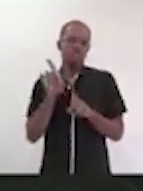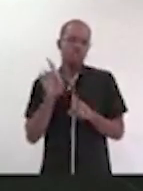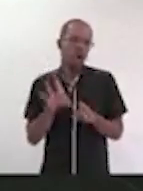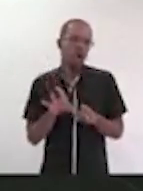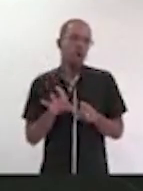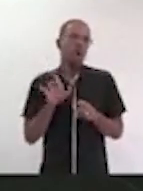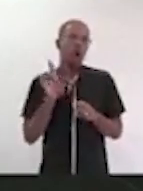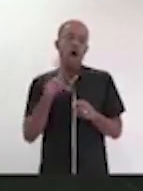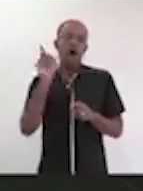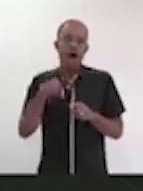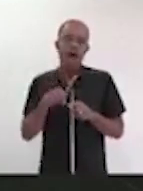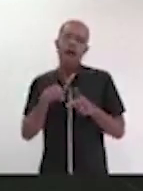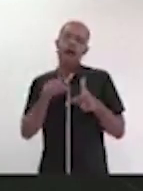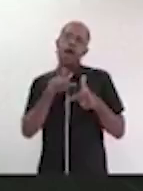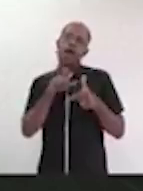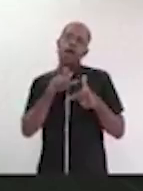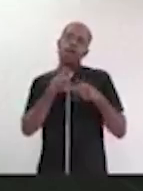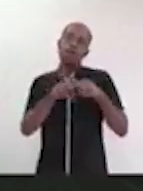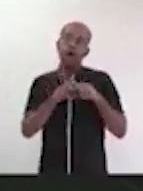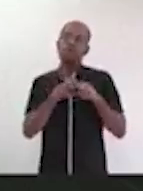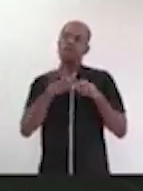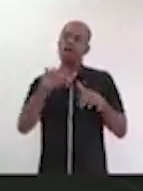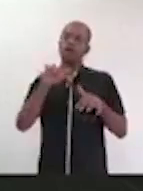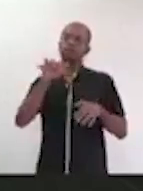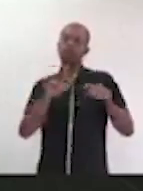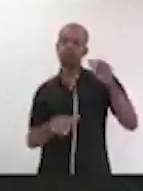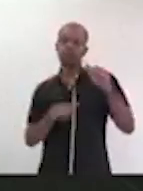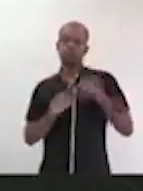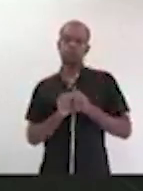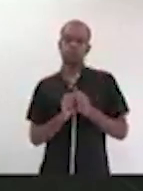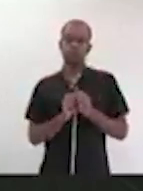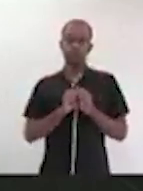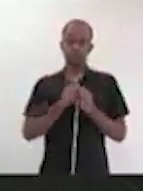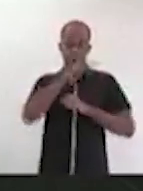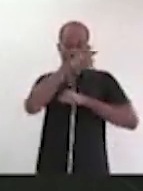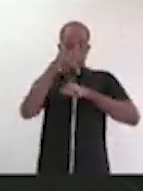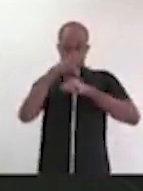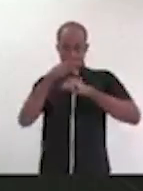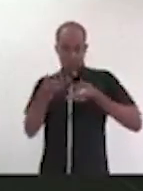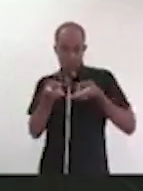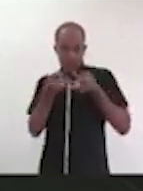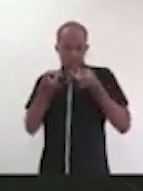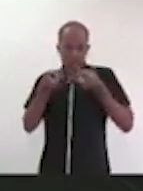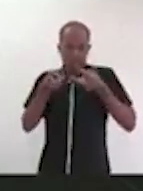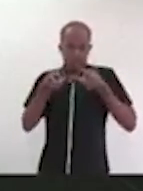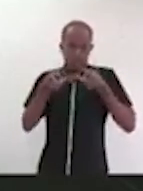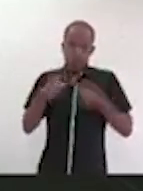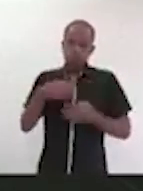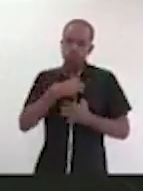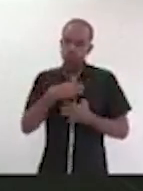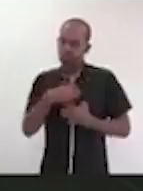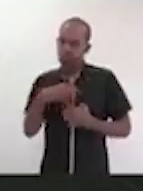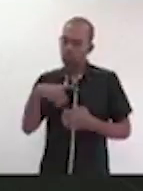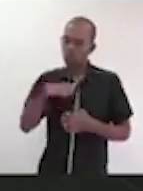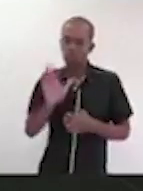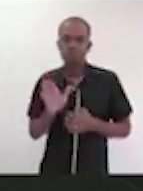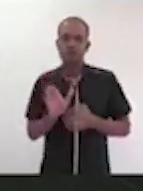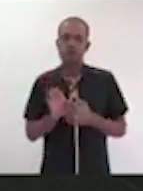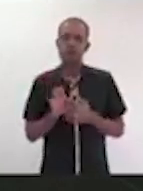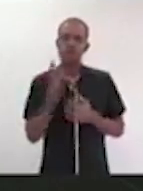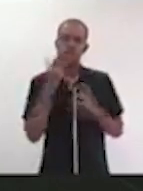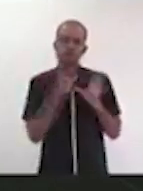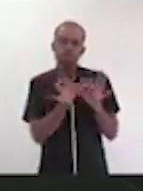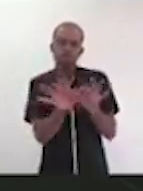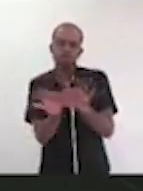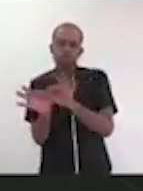é uma consequência da desigualdade. De um país que viu de uma forma, enfim, quando ligava os noticiários,